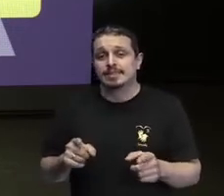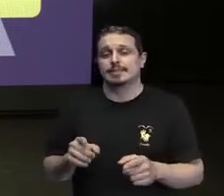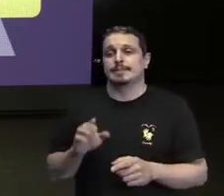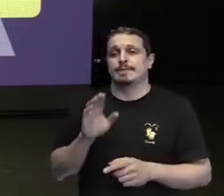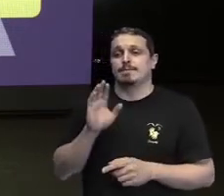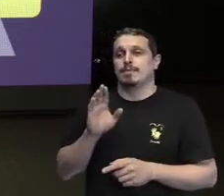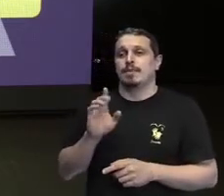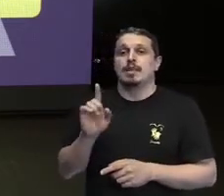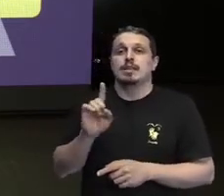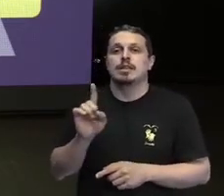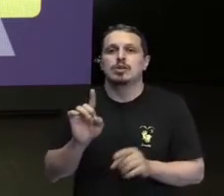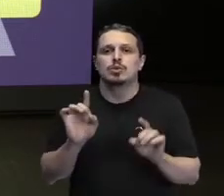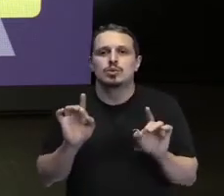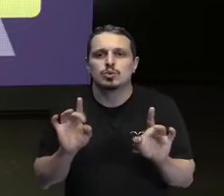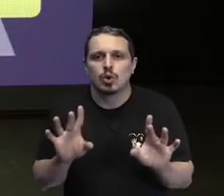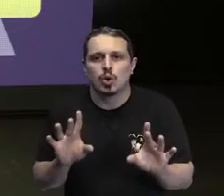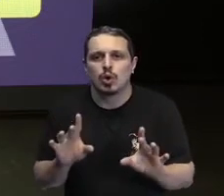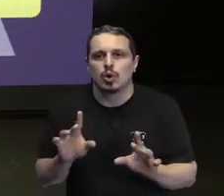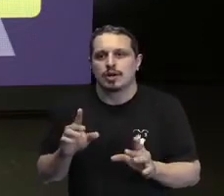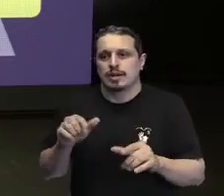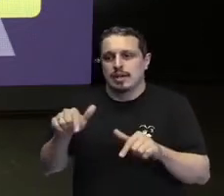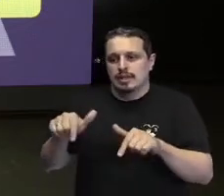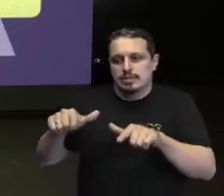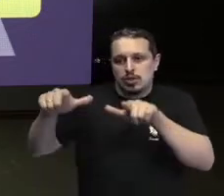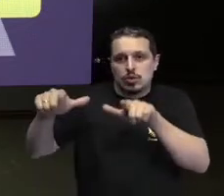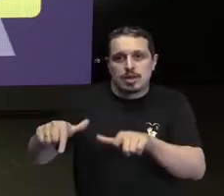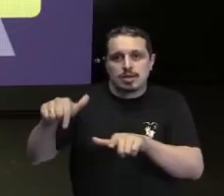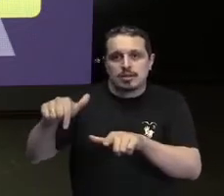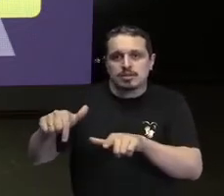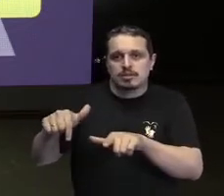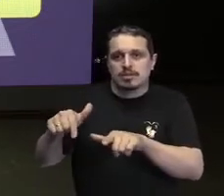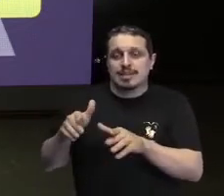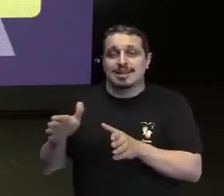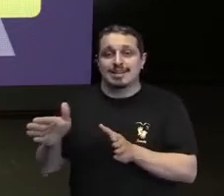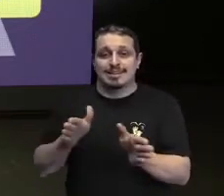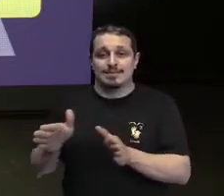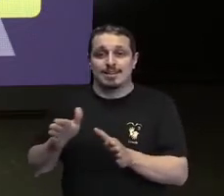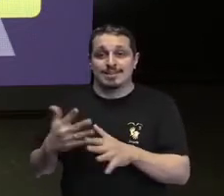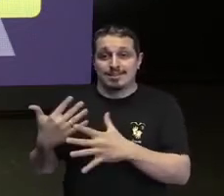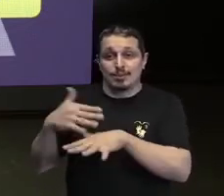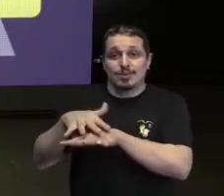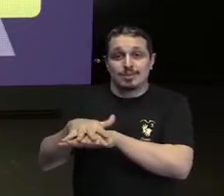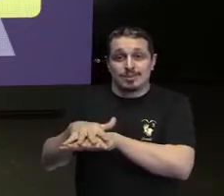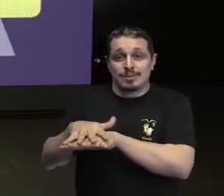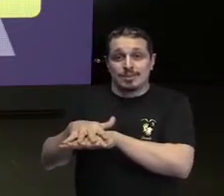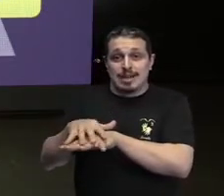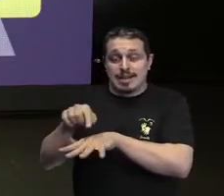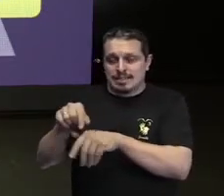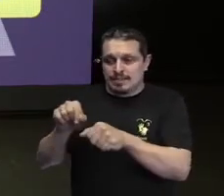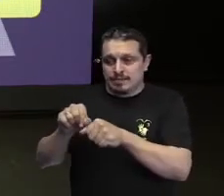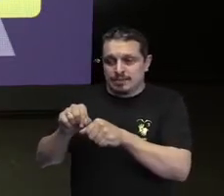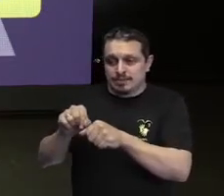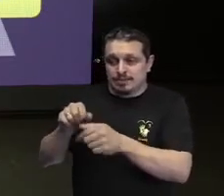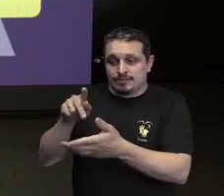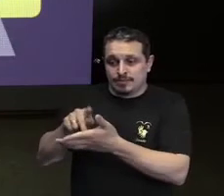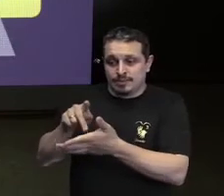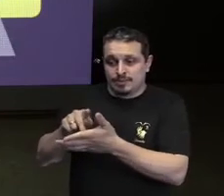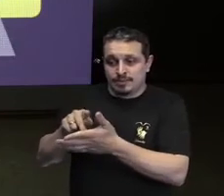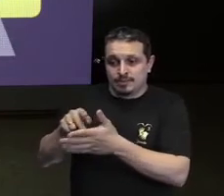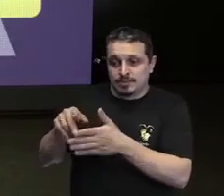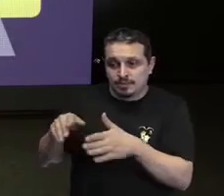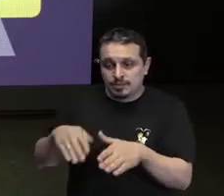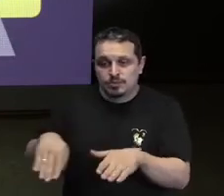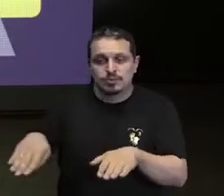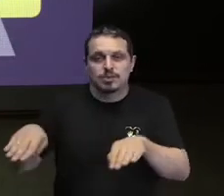um ambiente, criar um ambiente inclusivo, promovendo equidade para as pessoas com deficiência dentro da empresa,